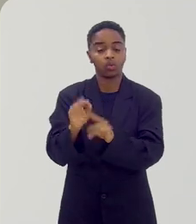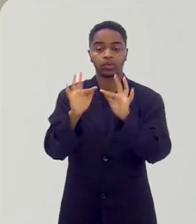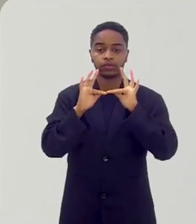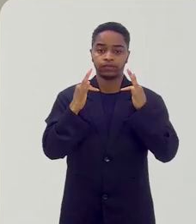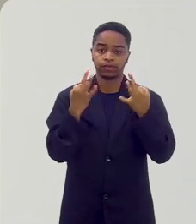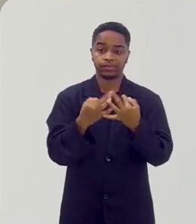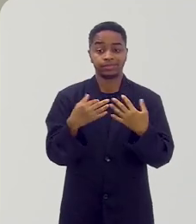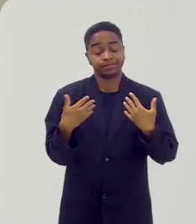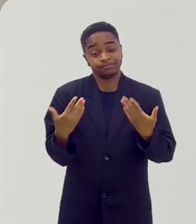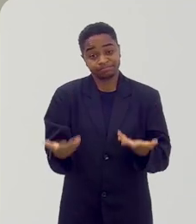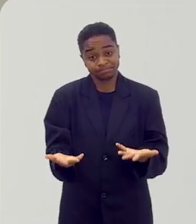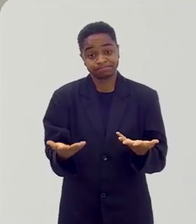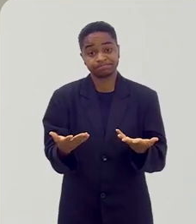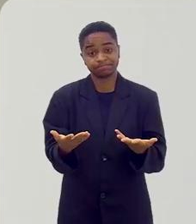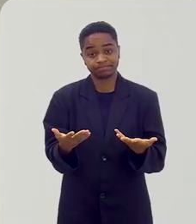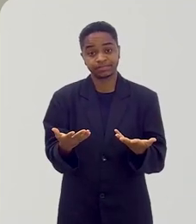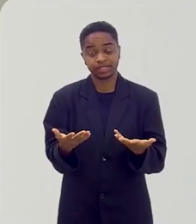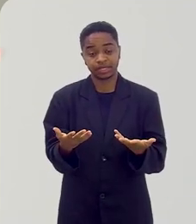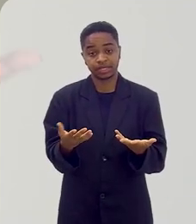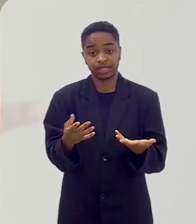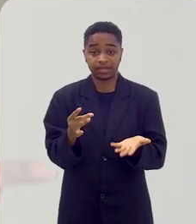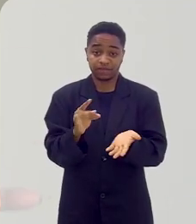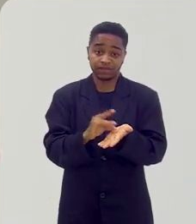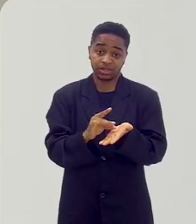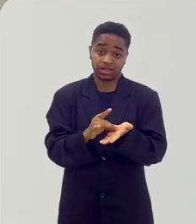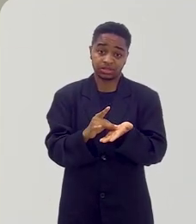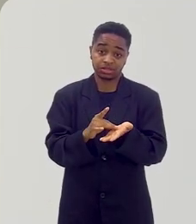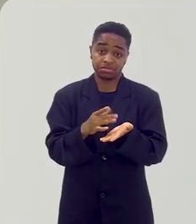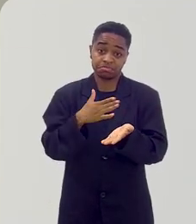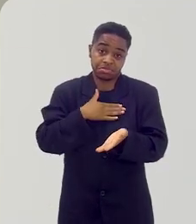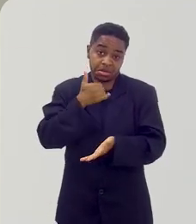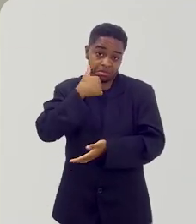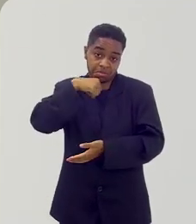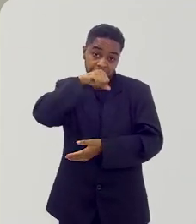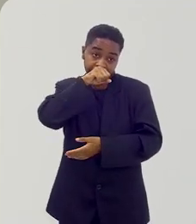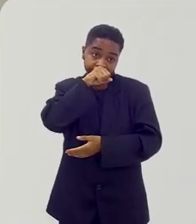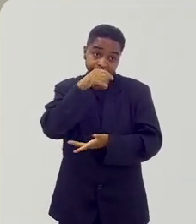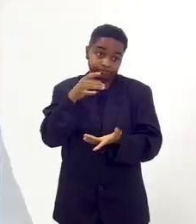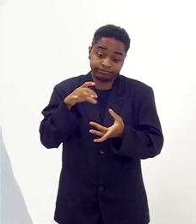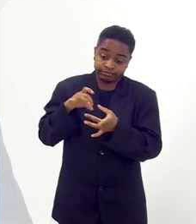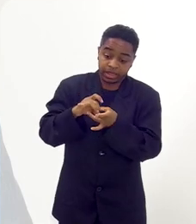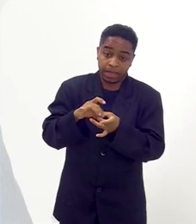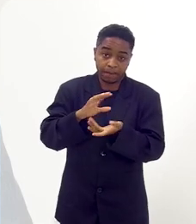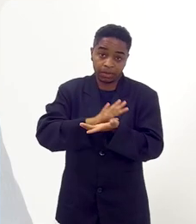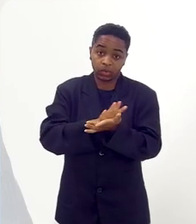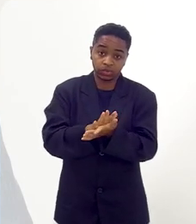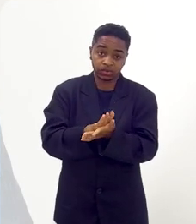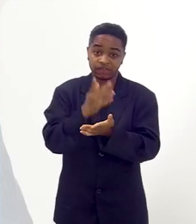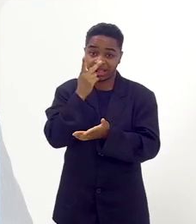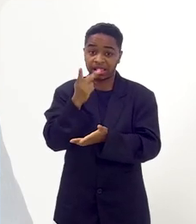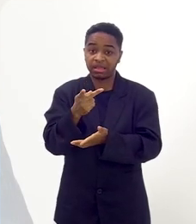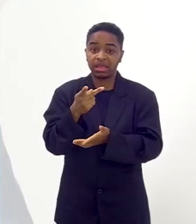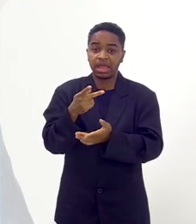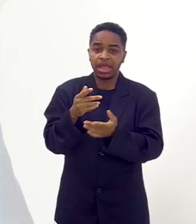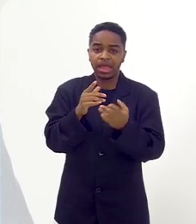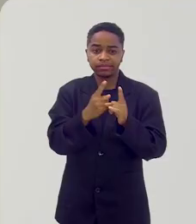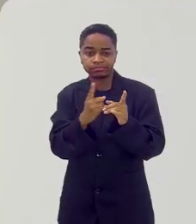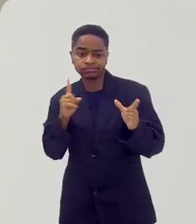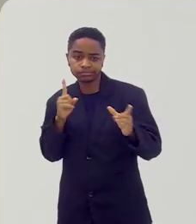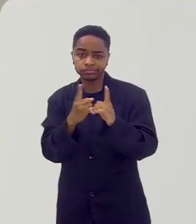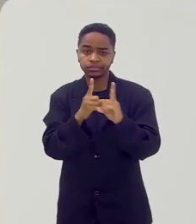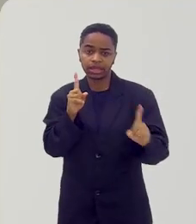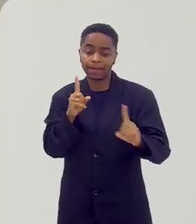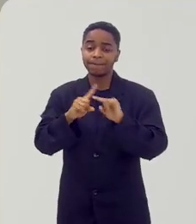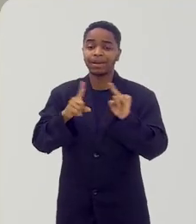zela pela família. Então, mas é o que estava incutido na minha mãe, se afasta, se afasta. E eu ali,